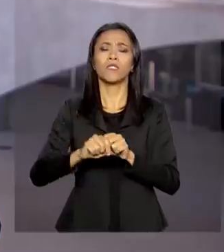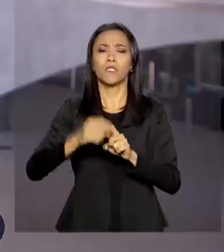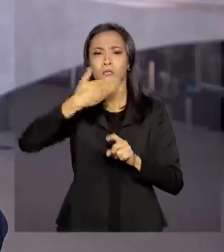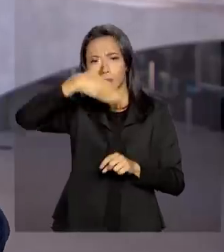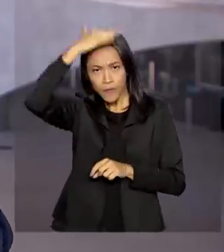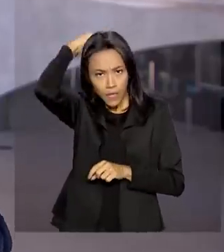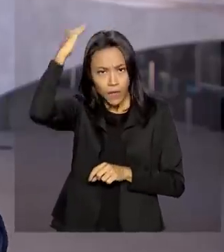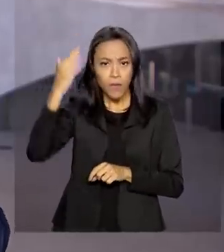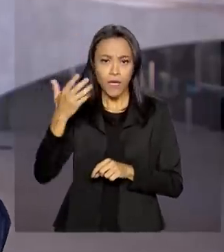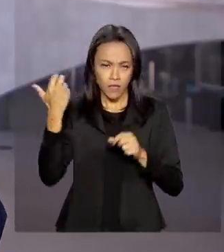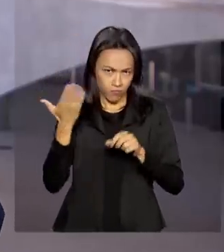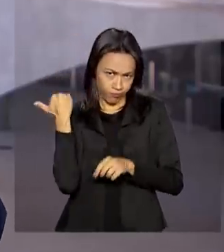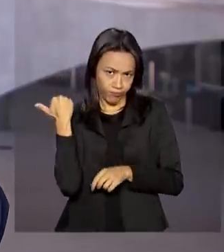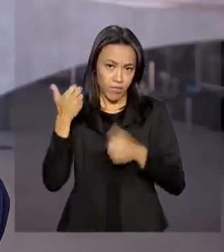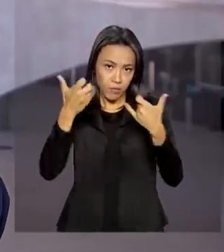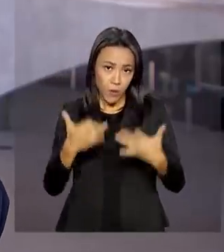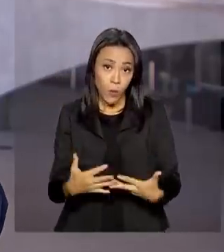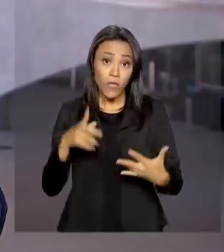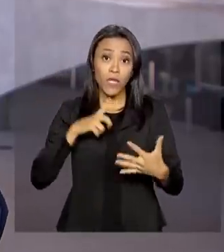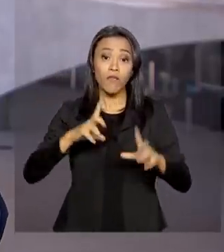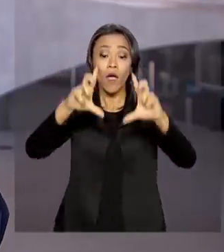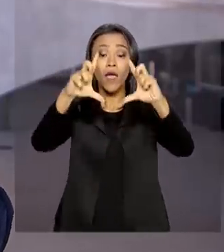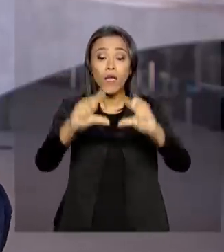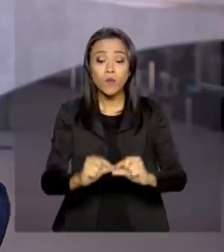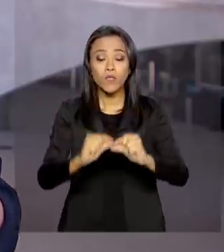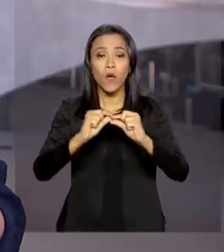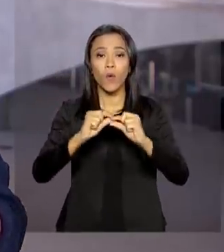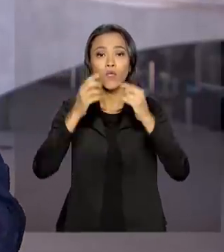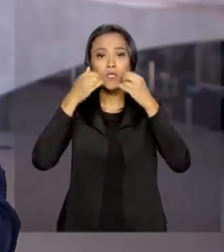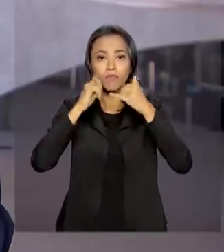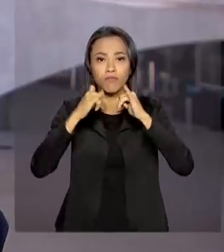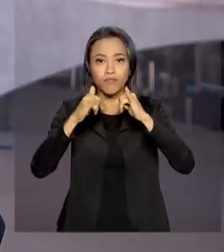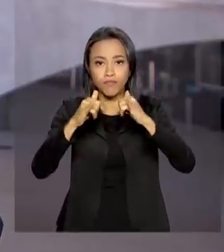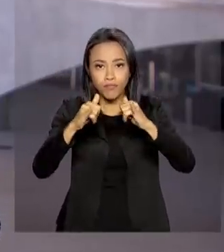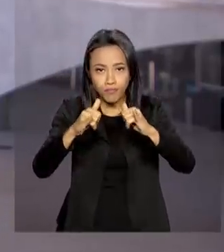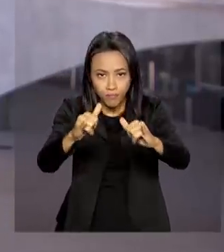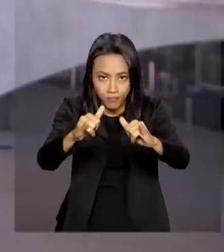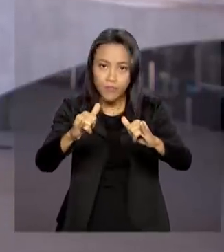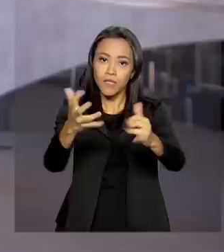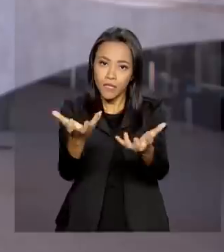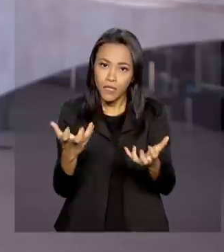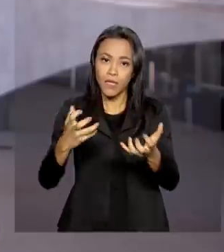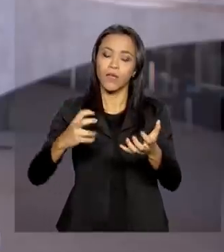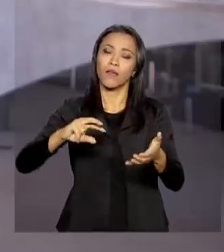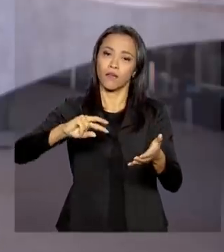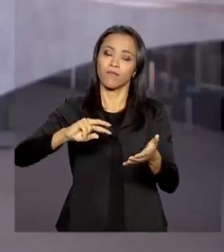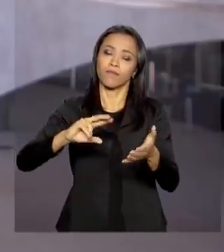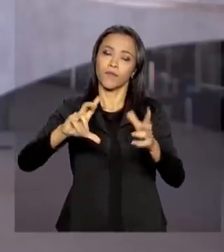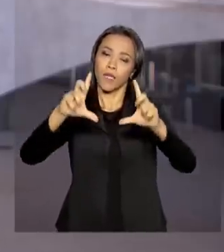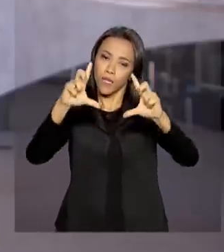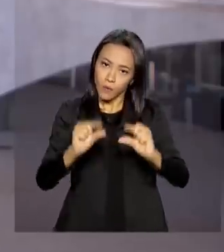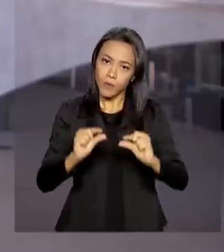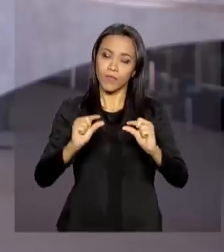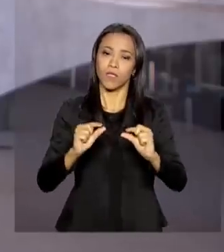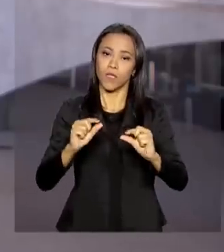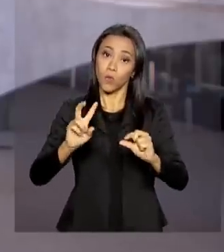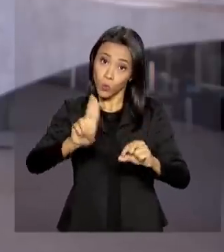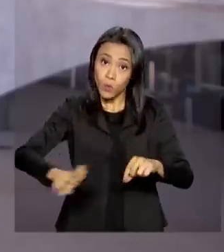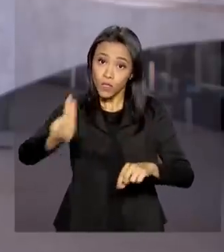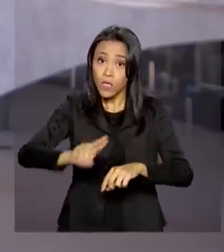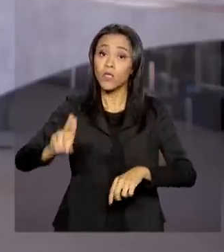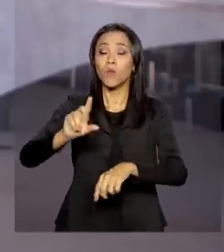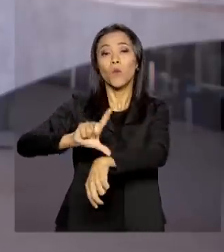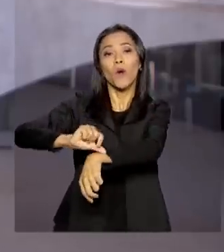redução muito grande de economia, que reduziu significativamente a economia com o horário de verão. E uma